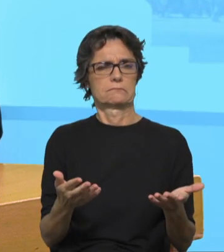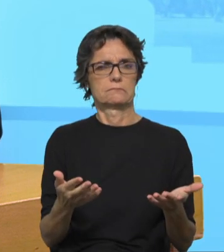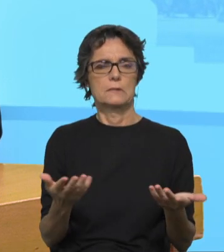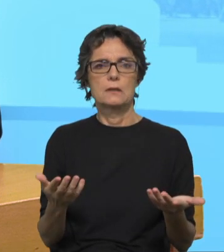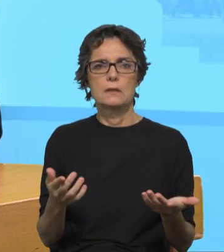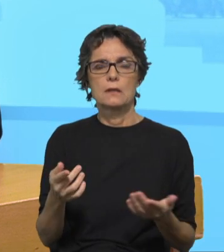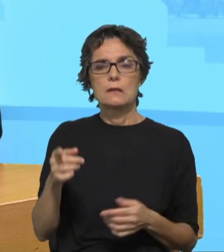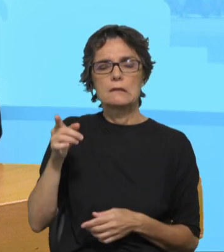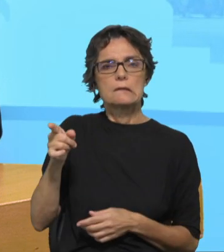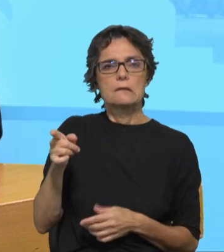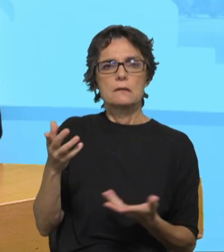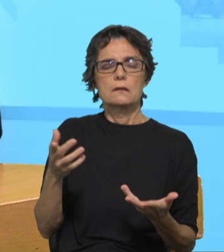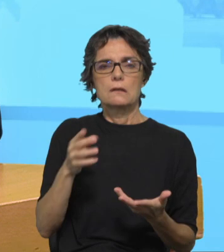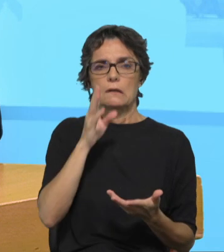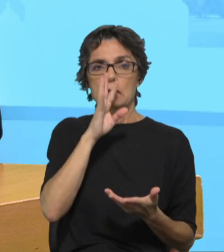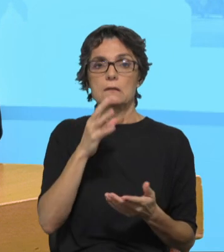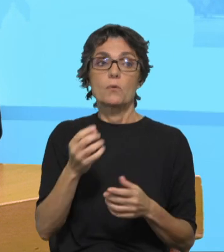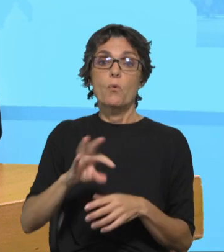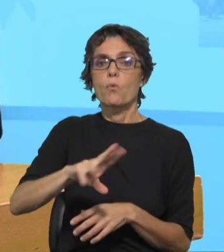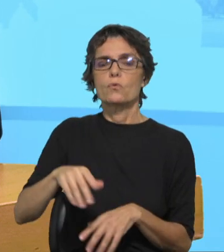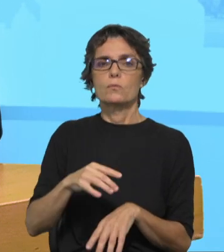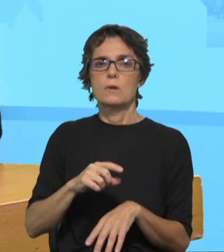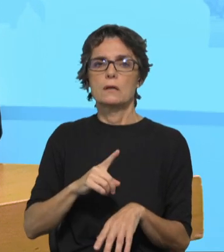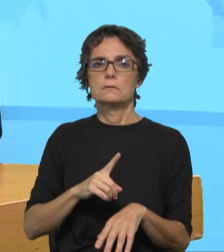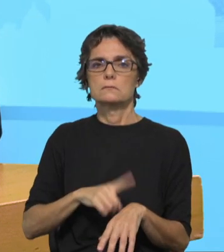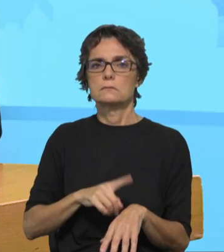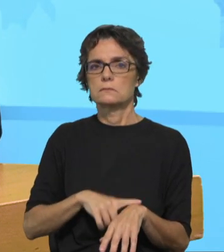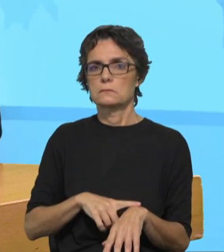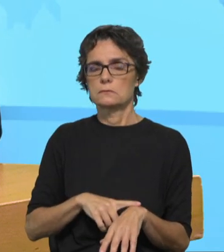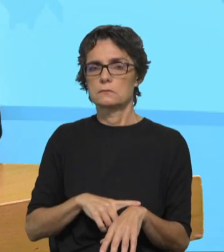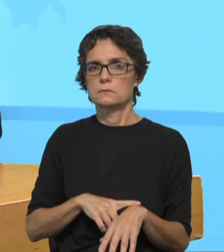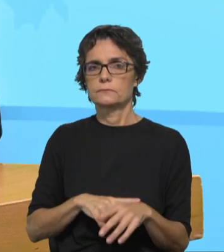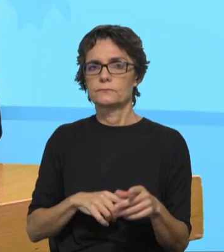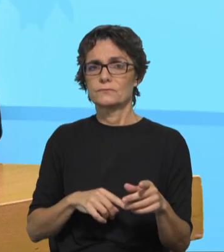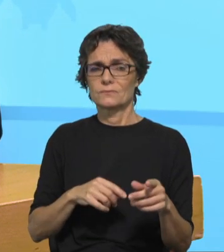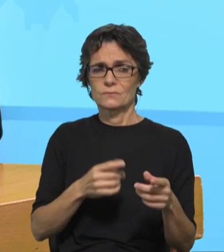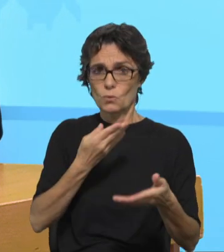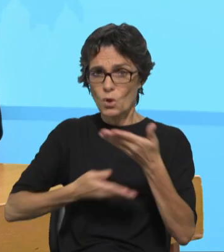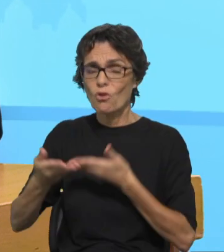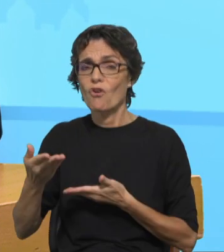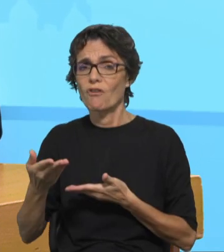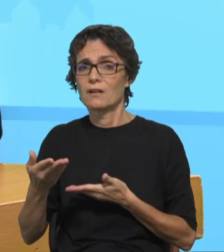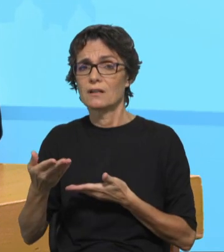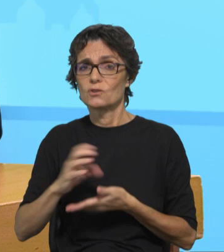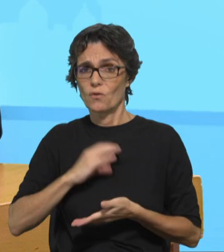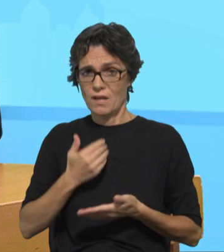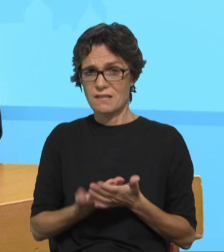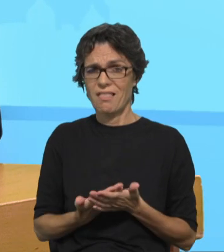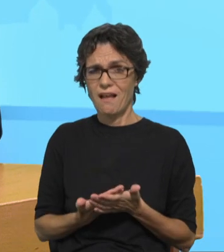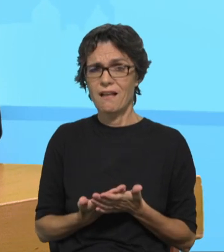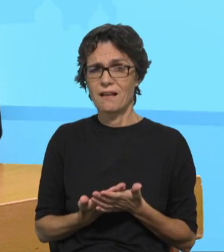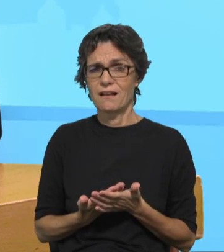Porventura, se eu lhe comprar um relógio, a confiança é restabelecida como estava antes? Eu